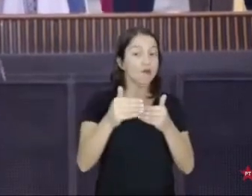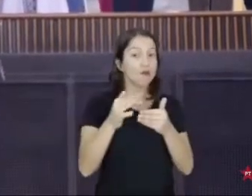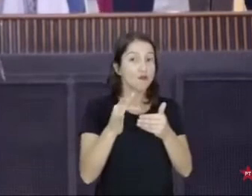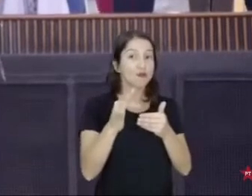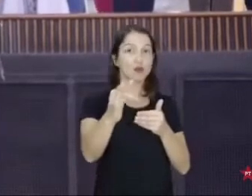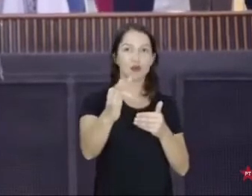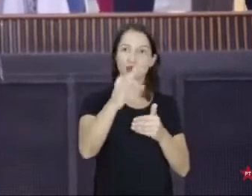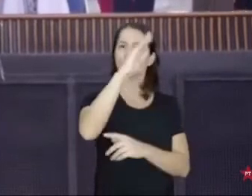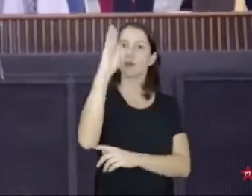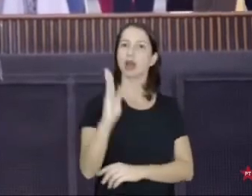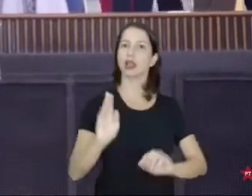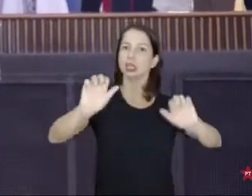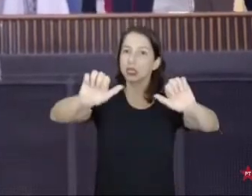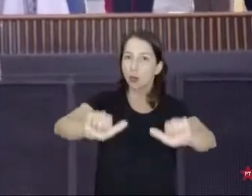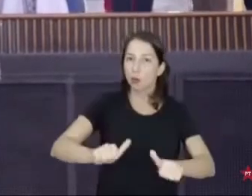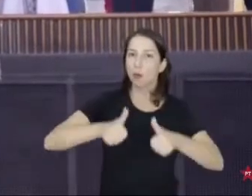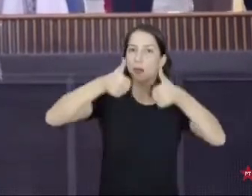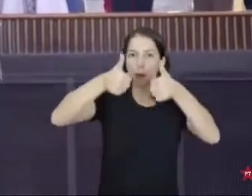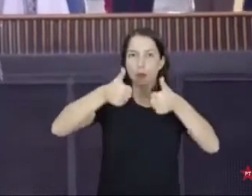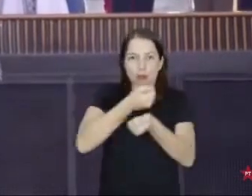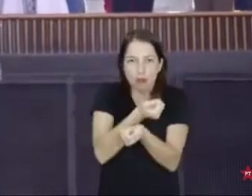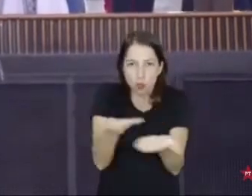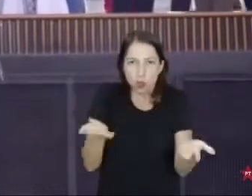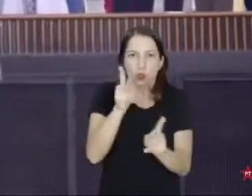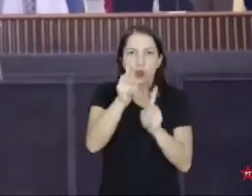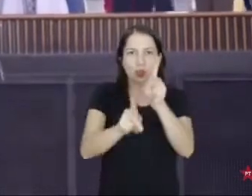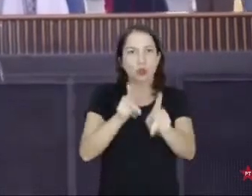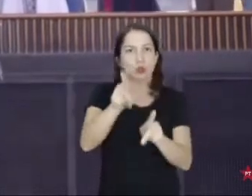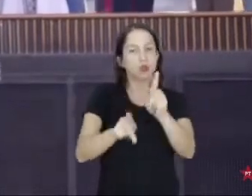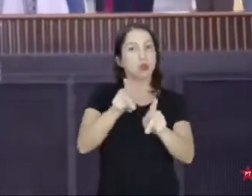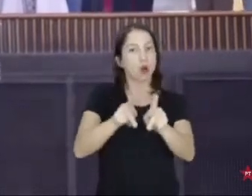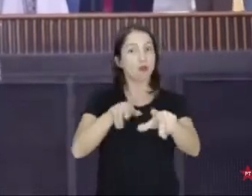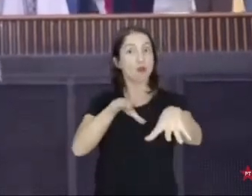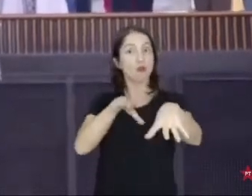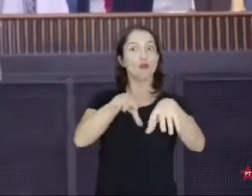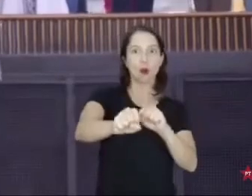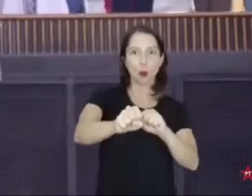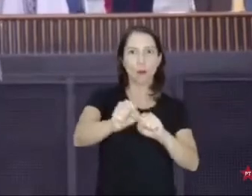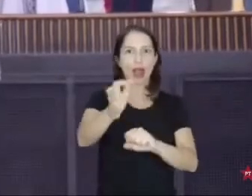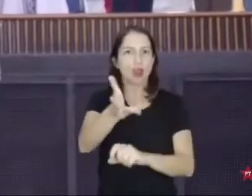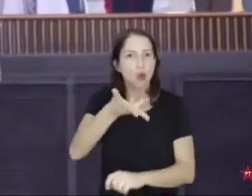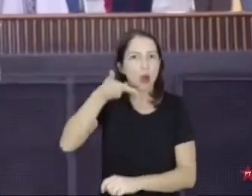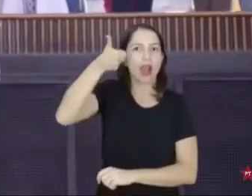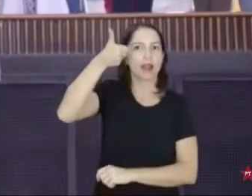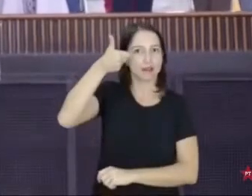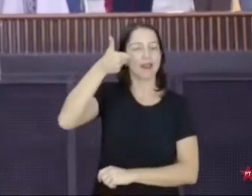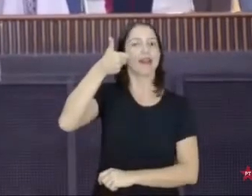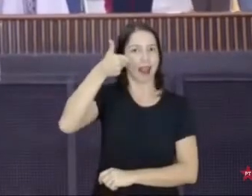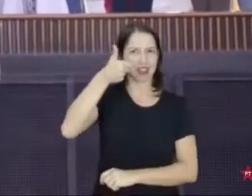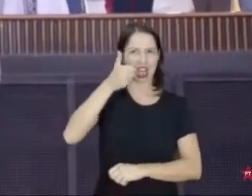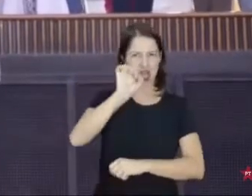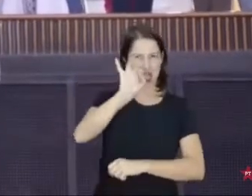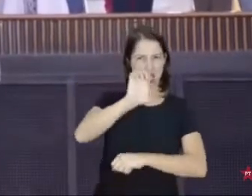povo. Porque as pessoas estarão melhor formadas, melhor qualificadas. E a gente não vai ser apenas exportador de